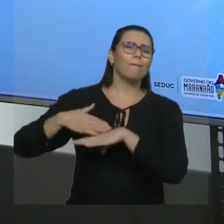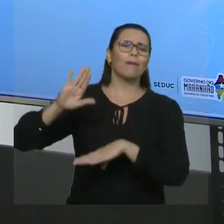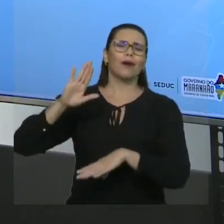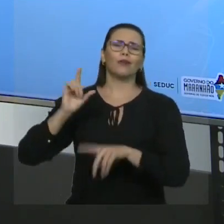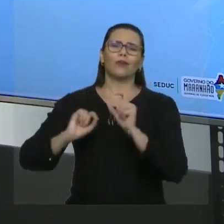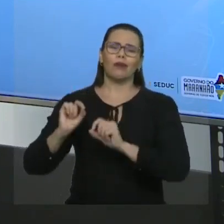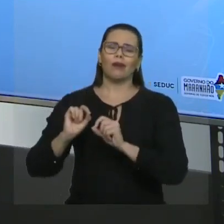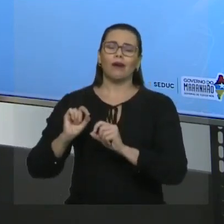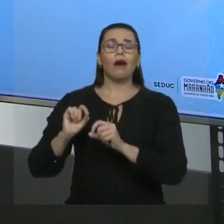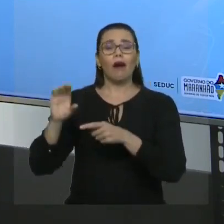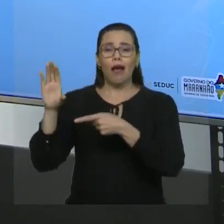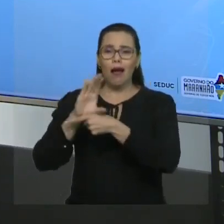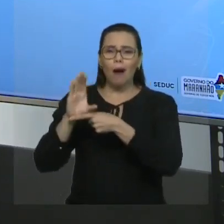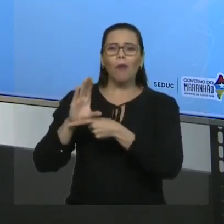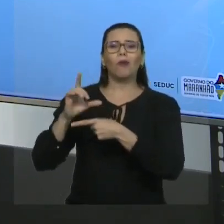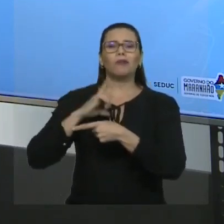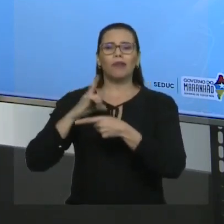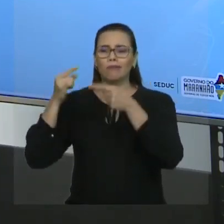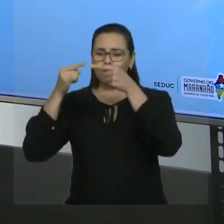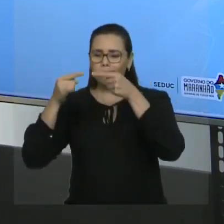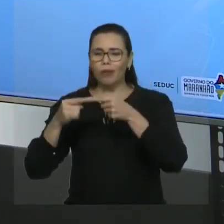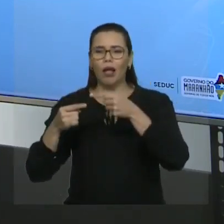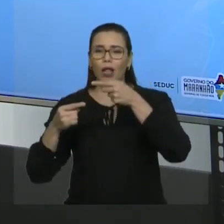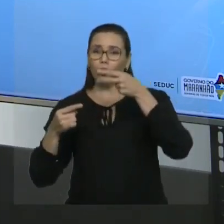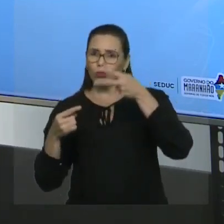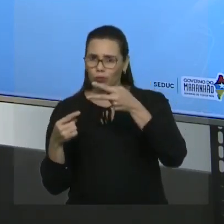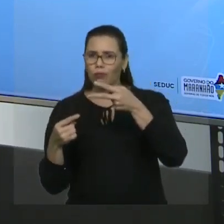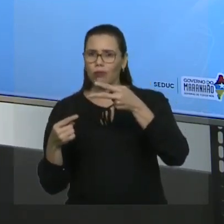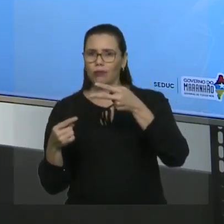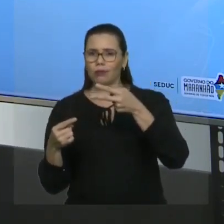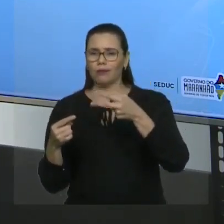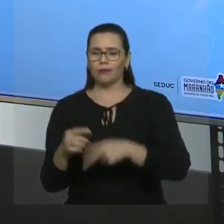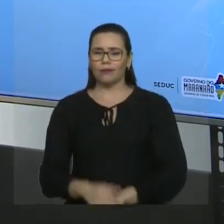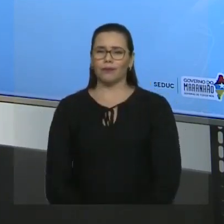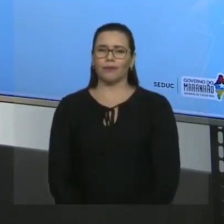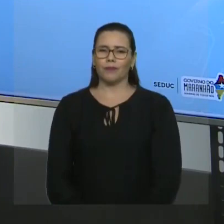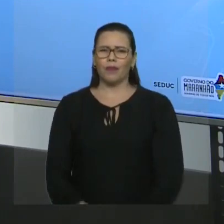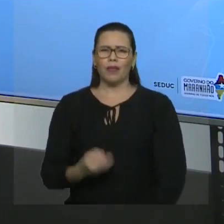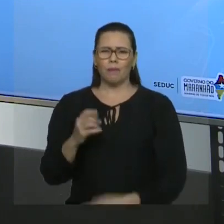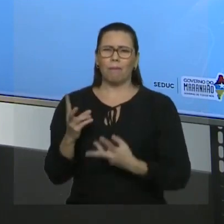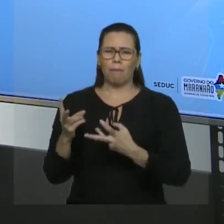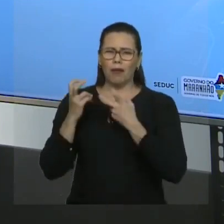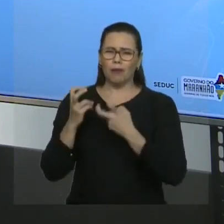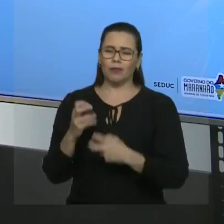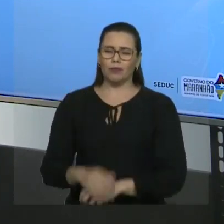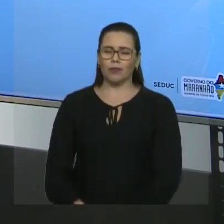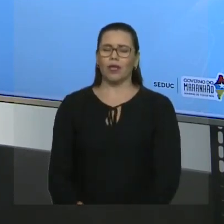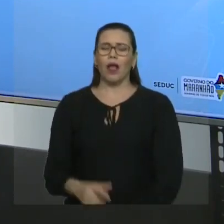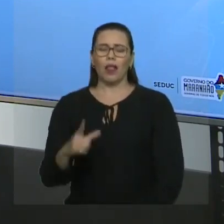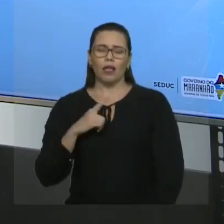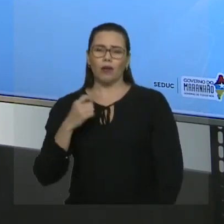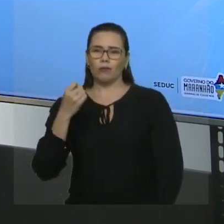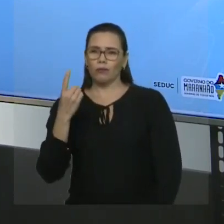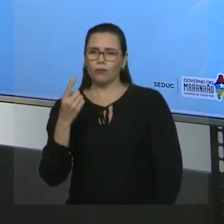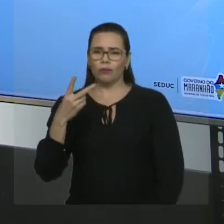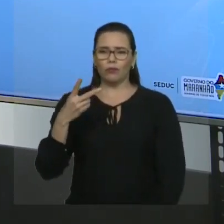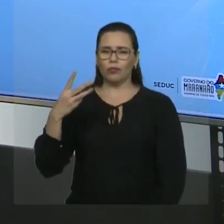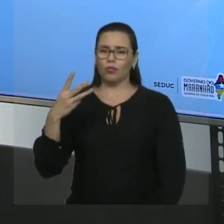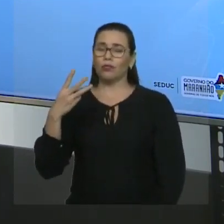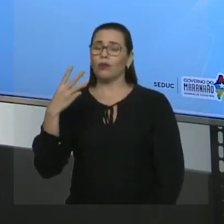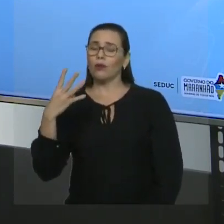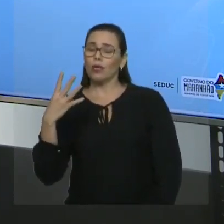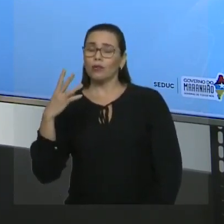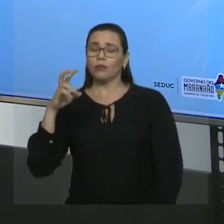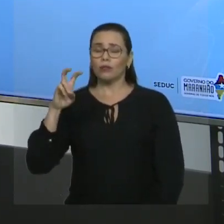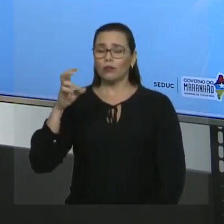a cadeia apresente insaturação. No caso, esta dupla. Então, se você perceber, esta cadeia tem um, dois, três, quatro, cinco, seis, sete,